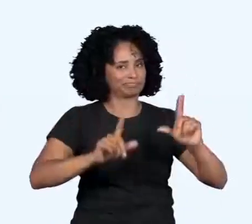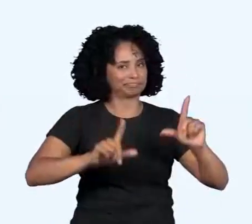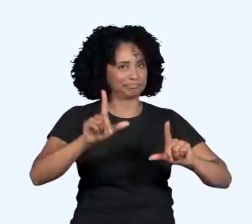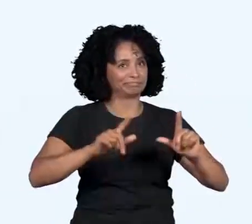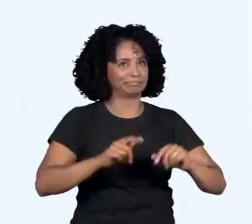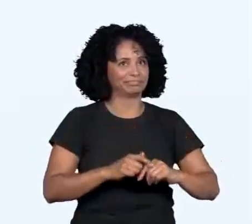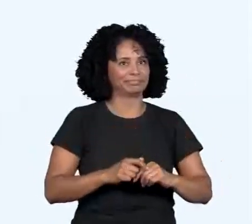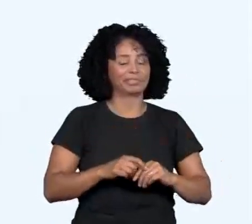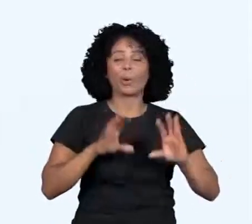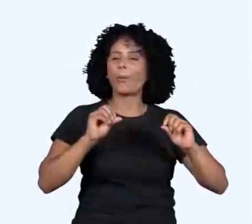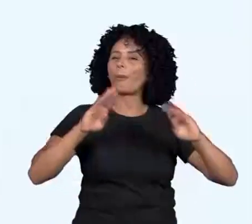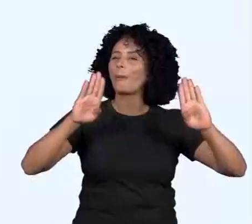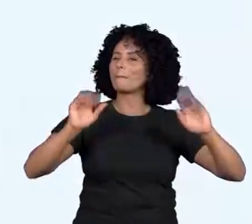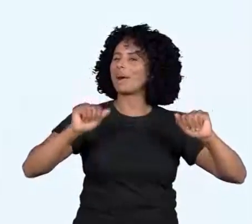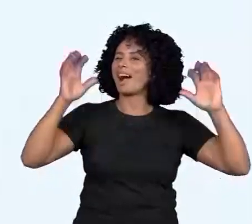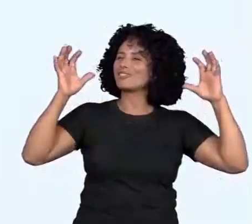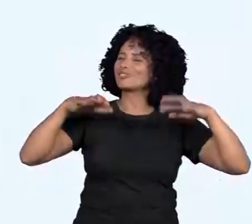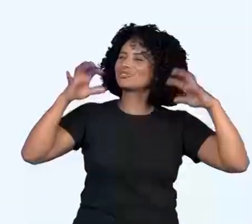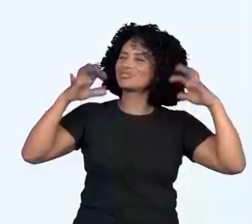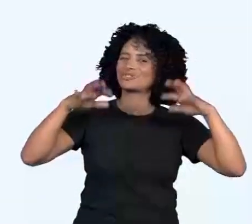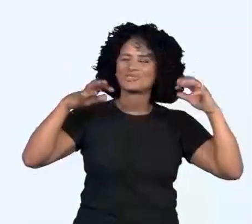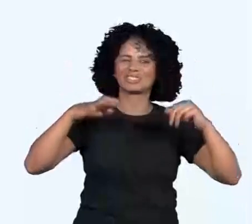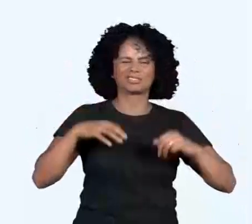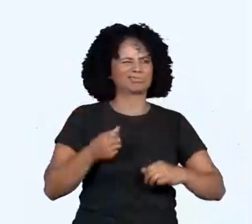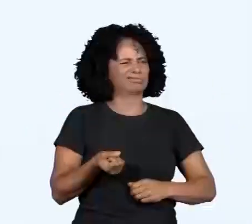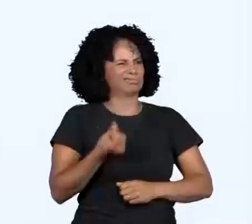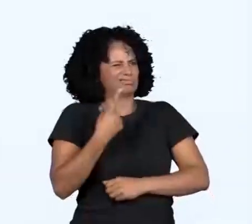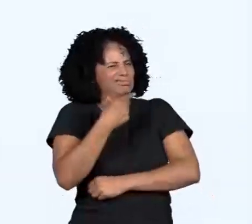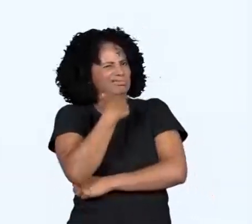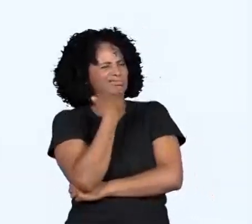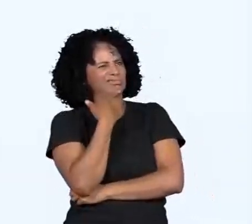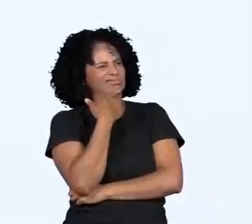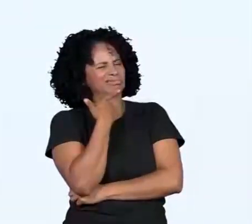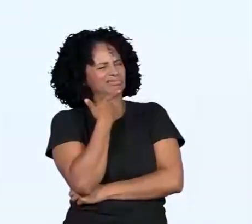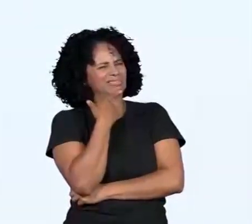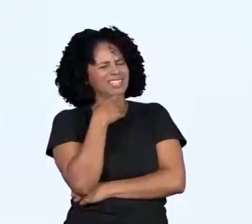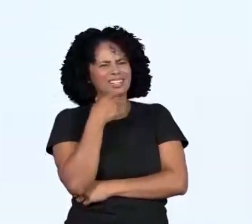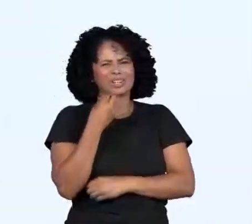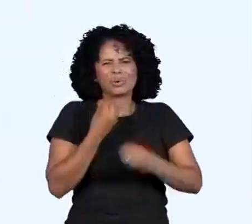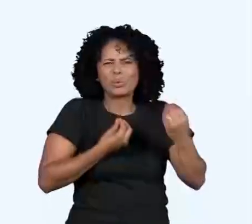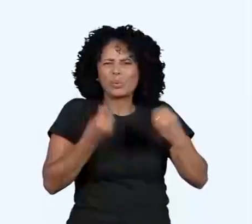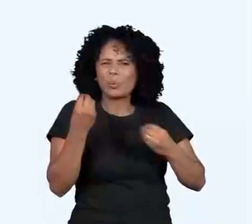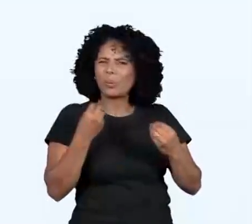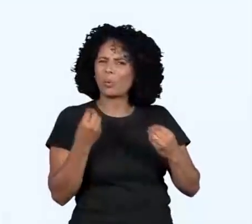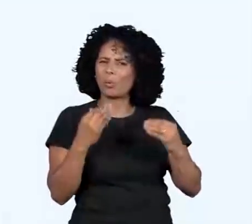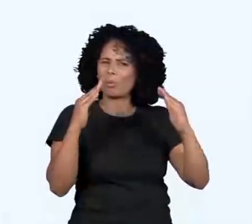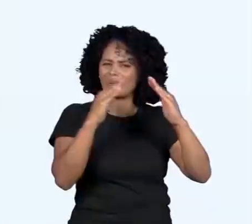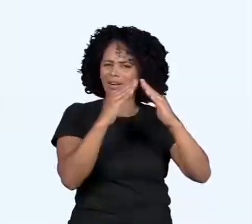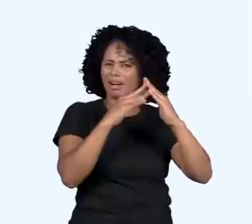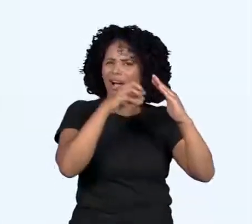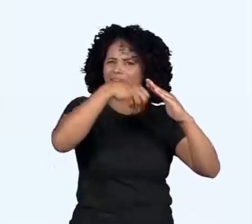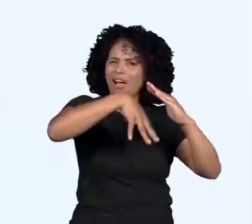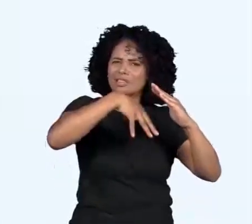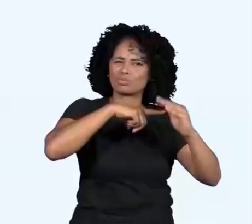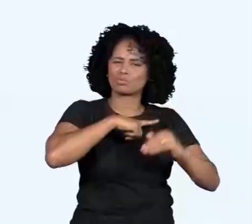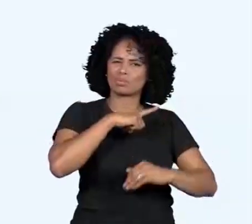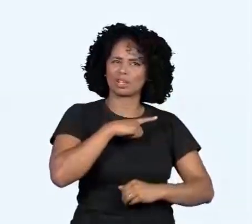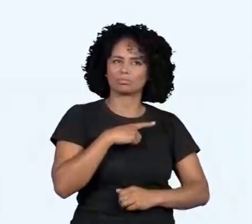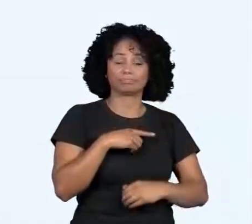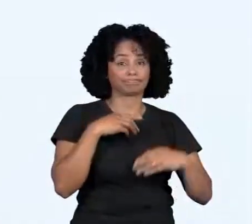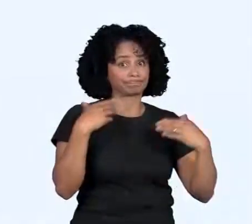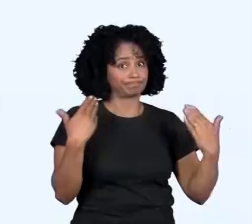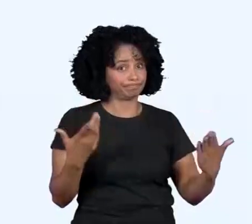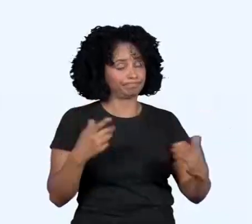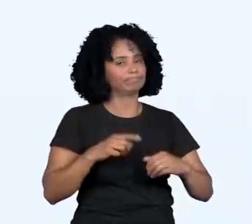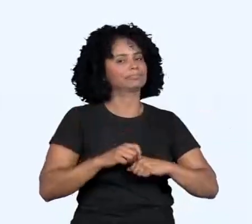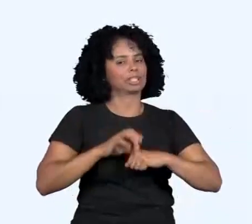Eba! Chuva! Ué, mas como a energia elétrica chega aqui na minha casa? Para chegar das usinas